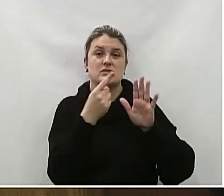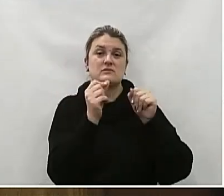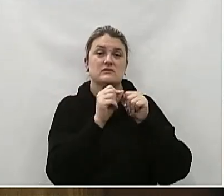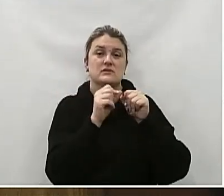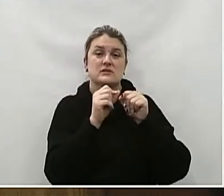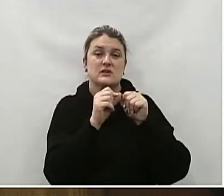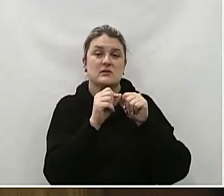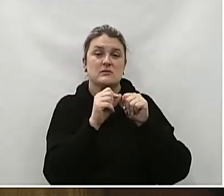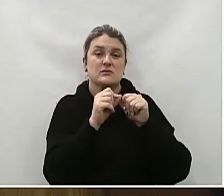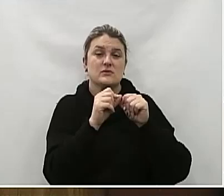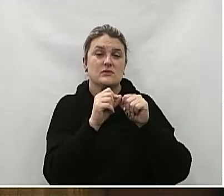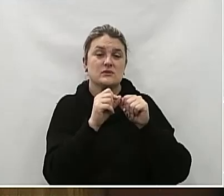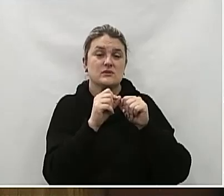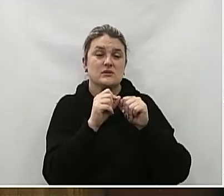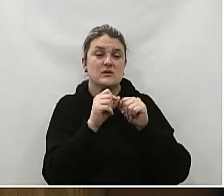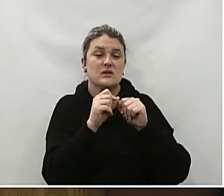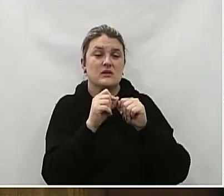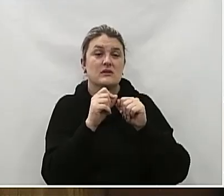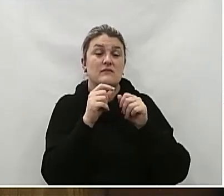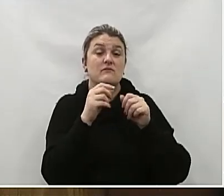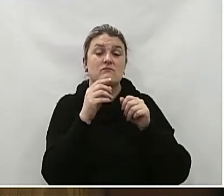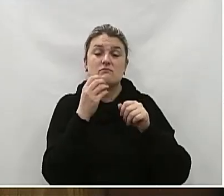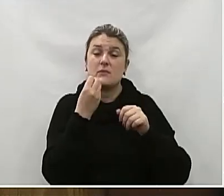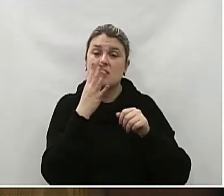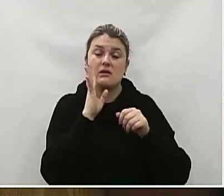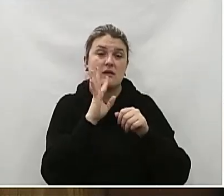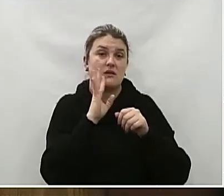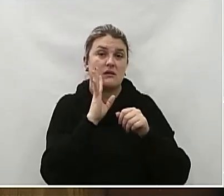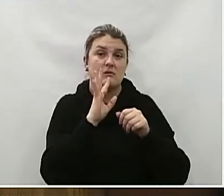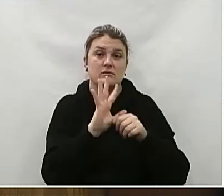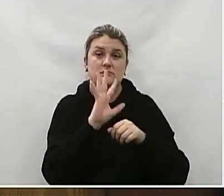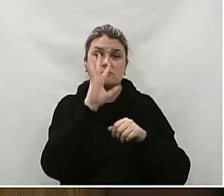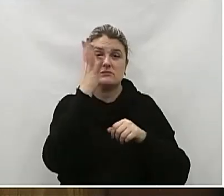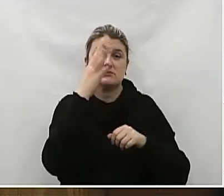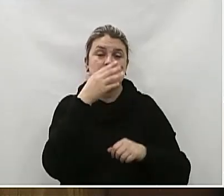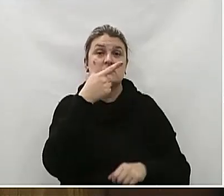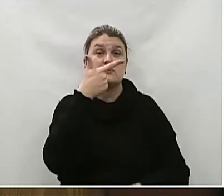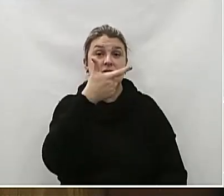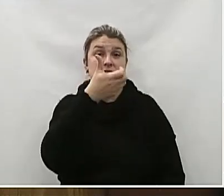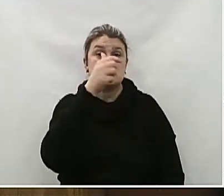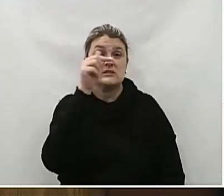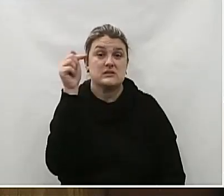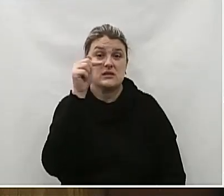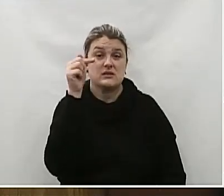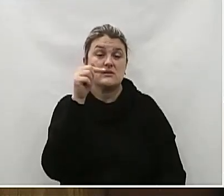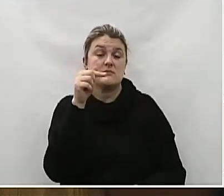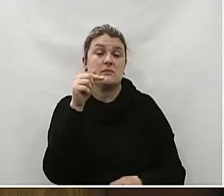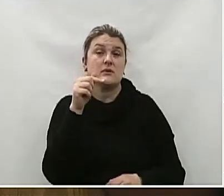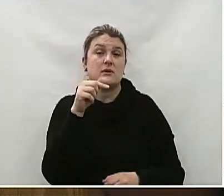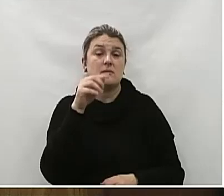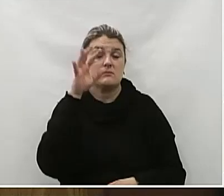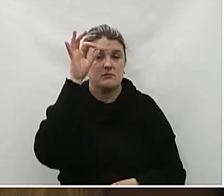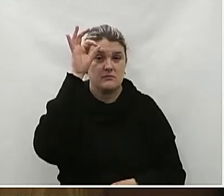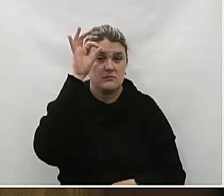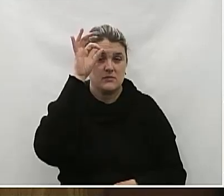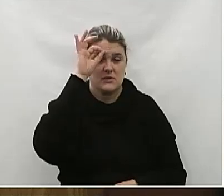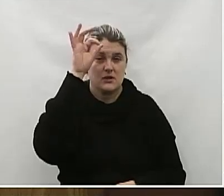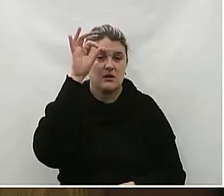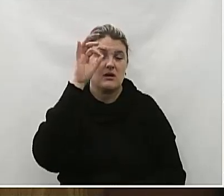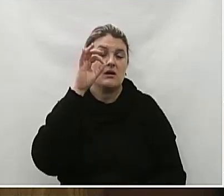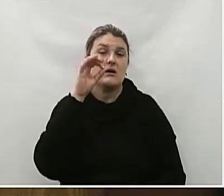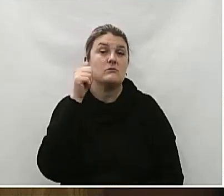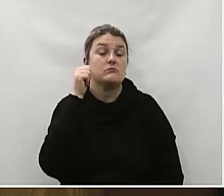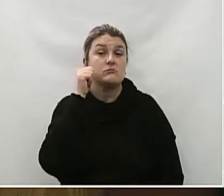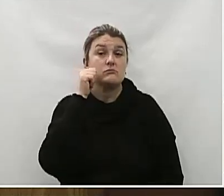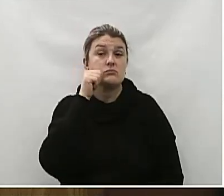encontrado Simultaneamente A equipe O 27º Batalhão De Polícia Militar Deu a voz De abordagem